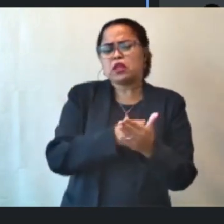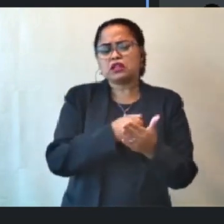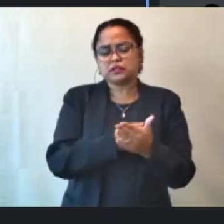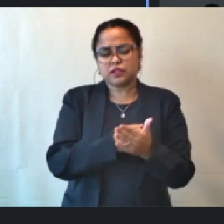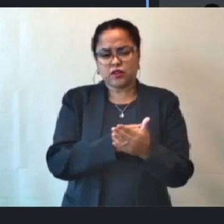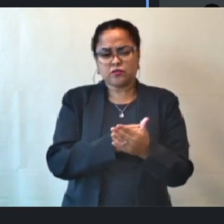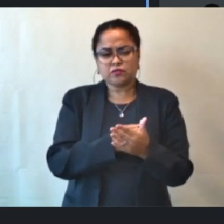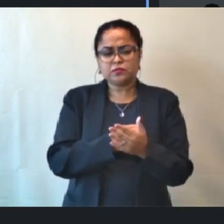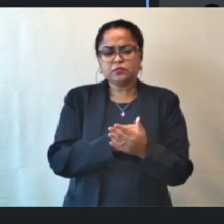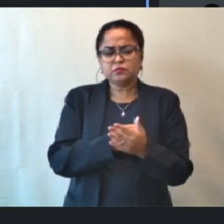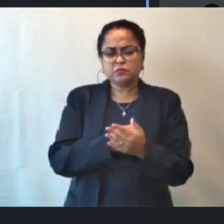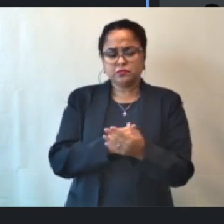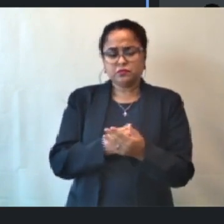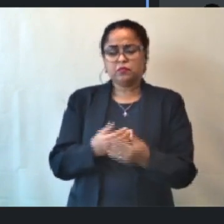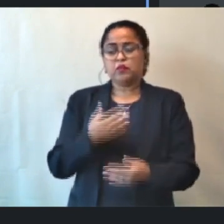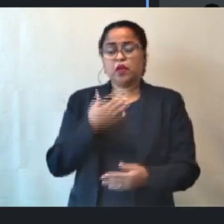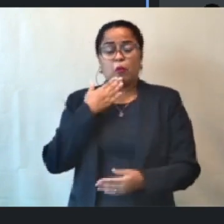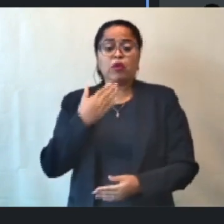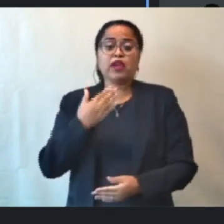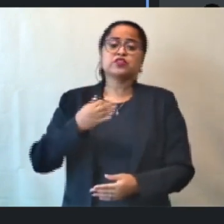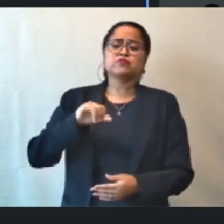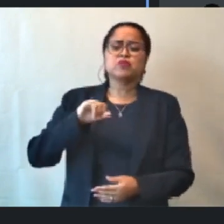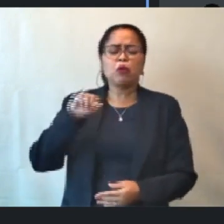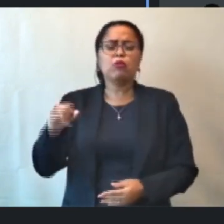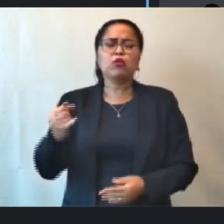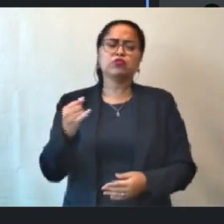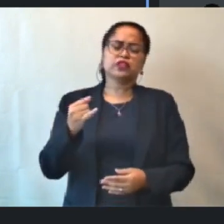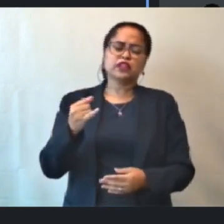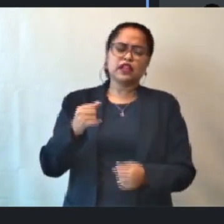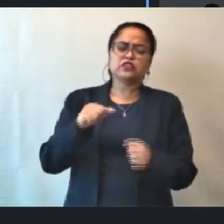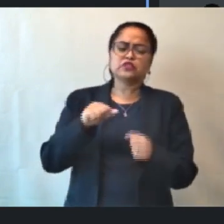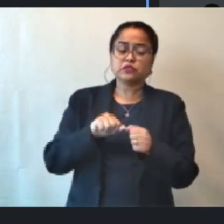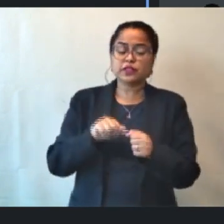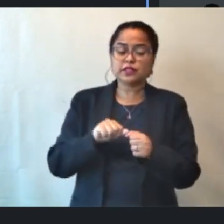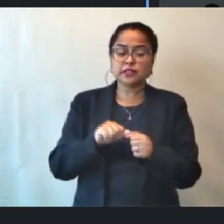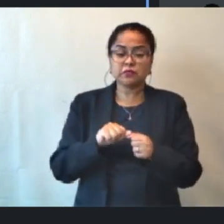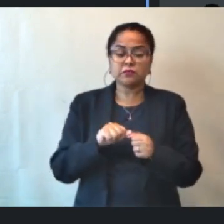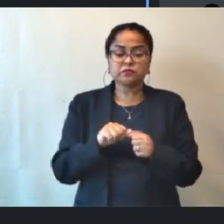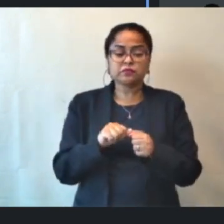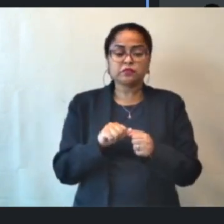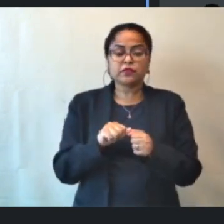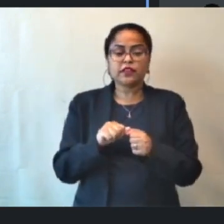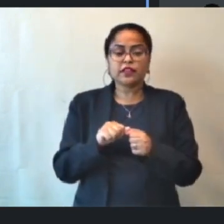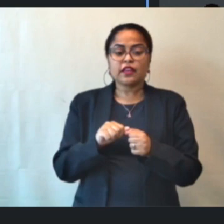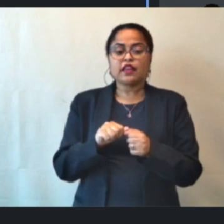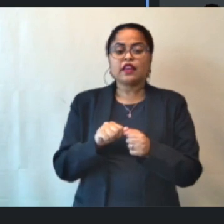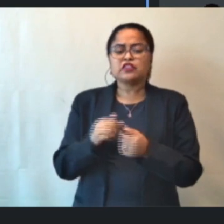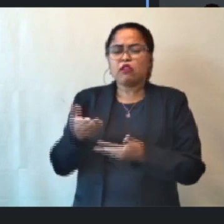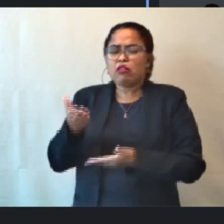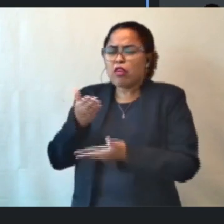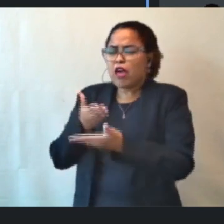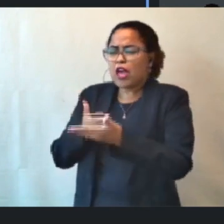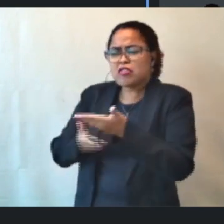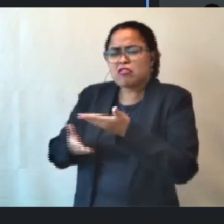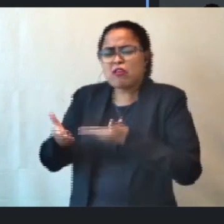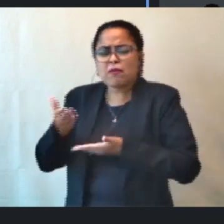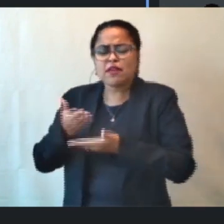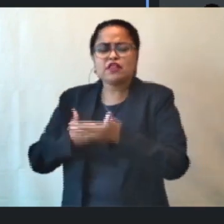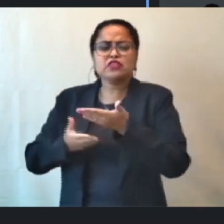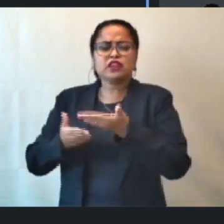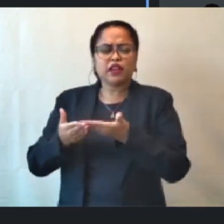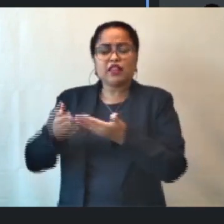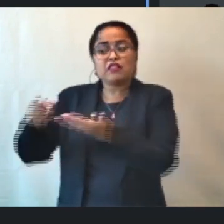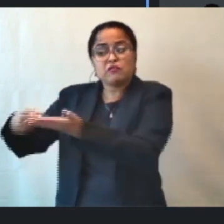oportunidade de fazer, tá bom? De tentar intermediar através do convite.